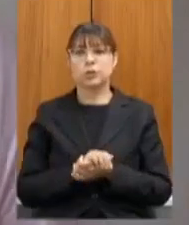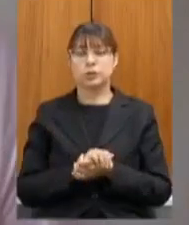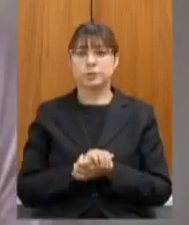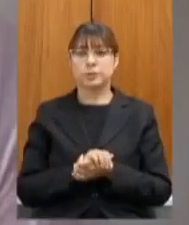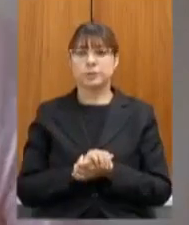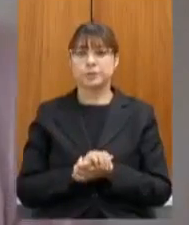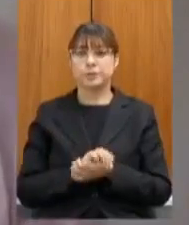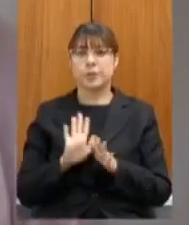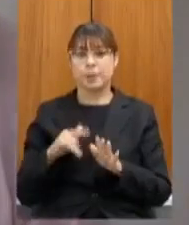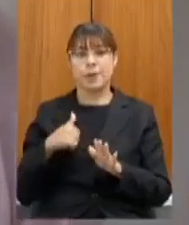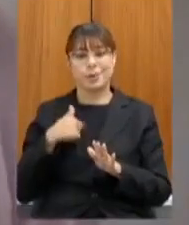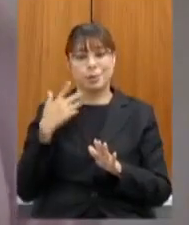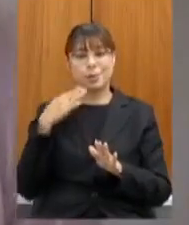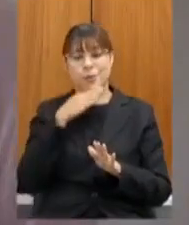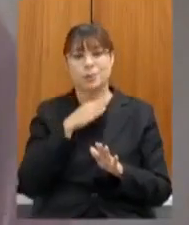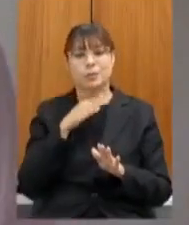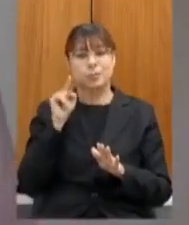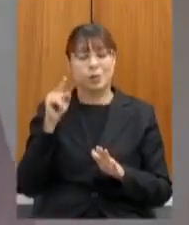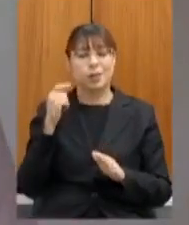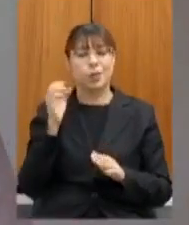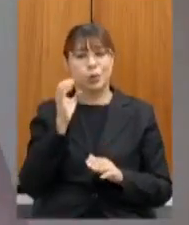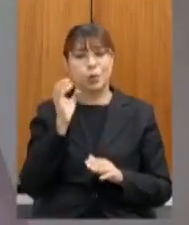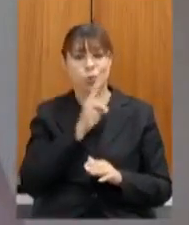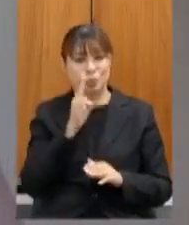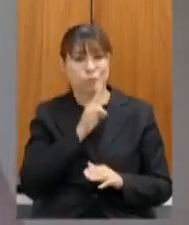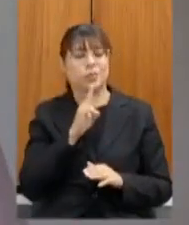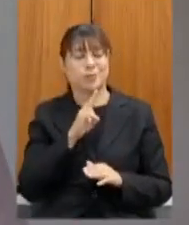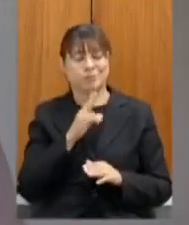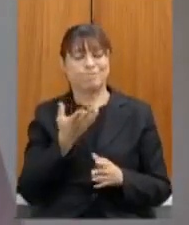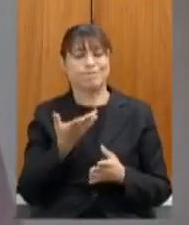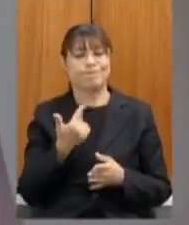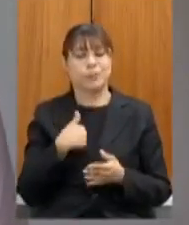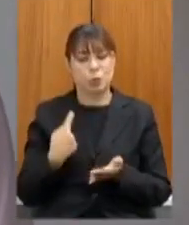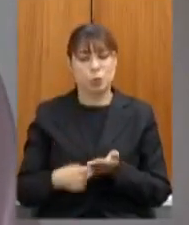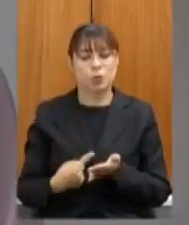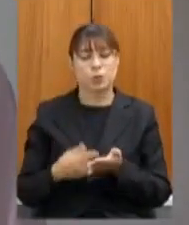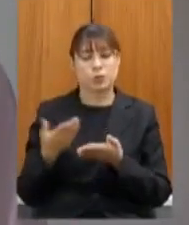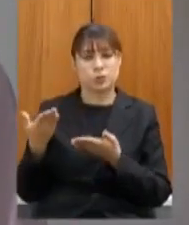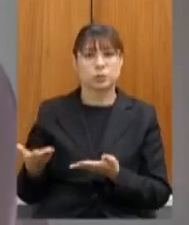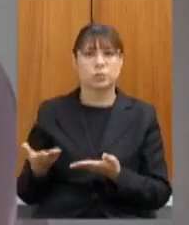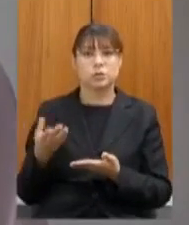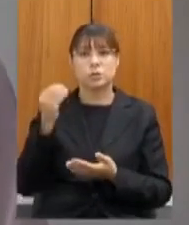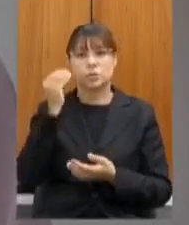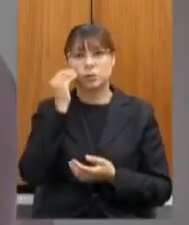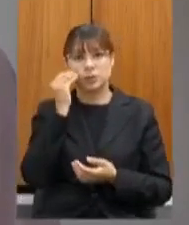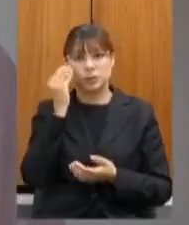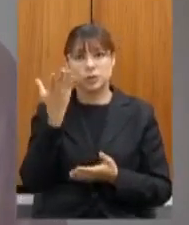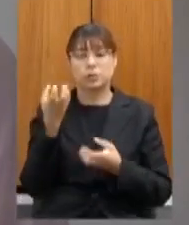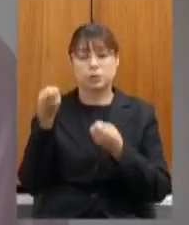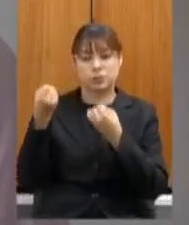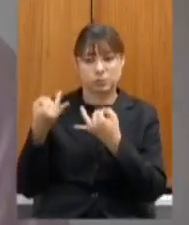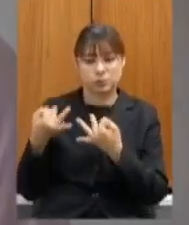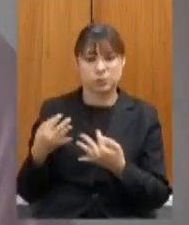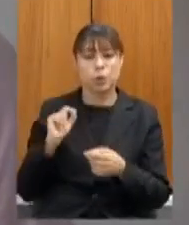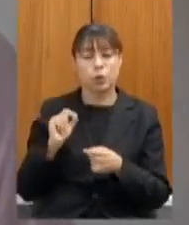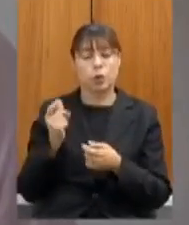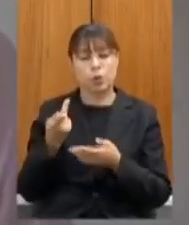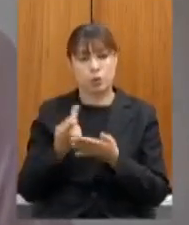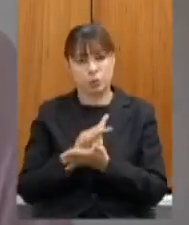entendo que a urgência lá é por solução então fica meu compromisso com o senhor de mandar esclarecimentos